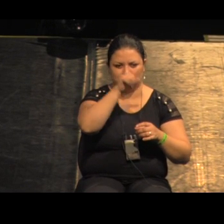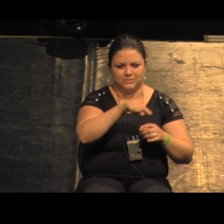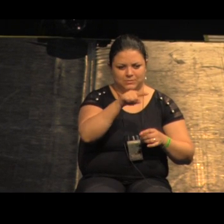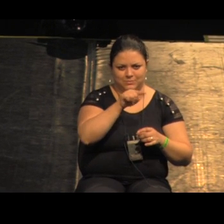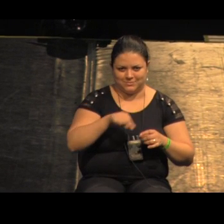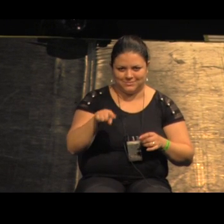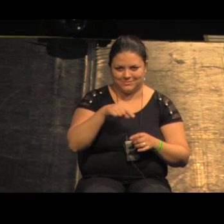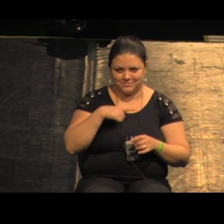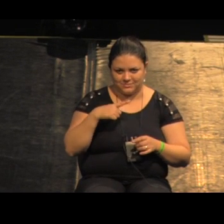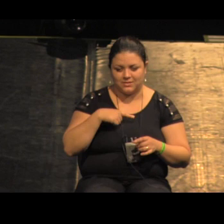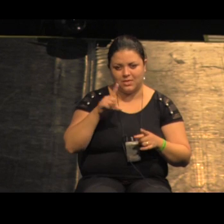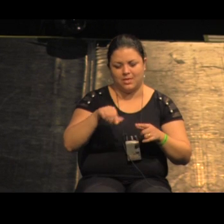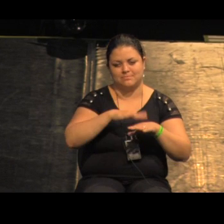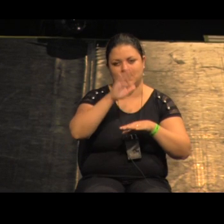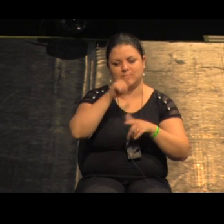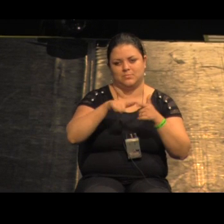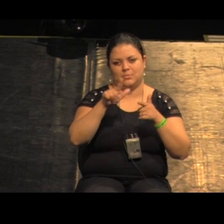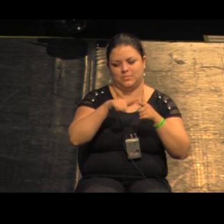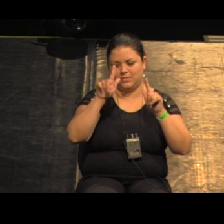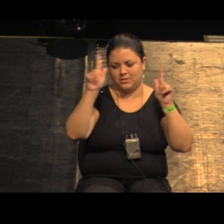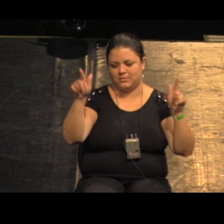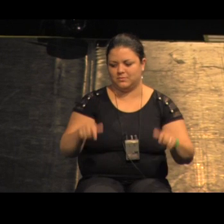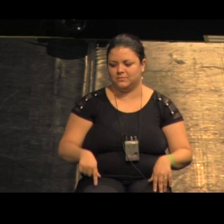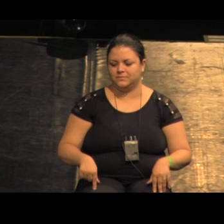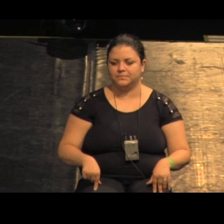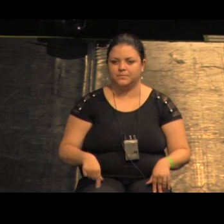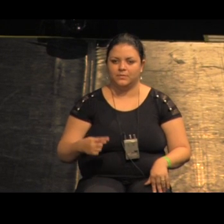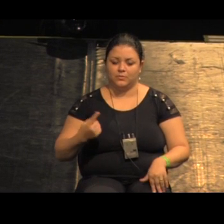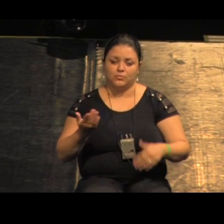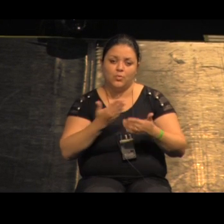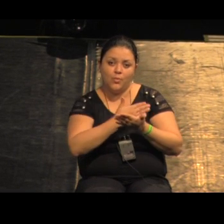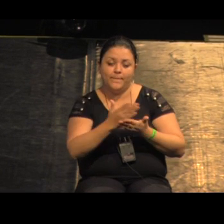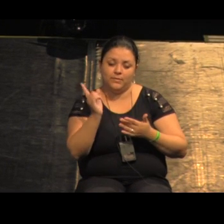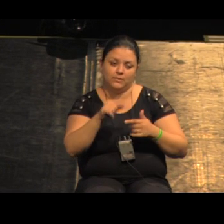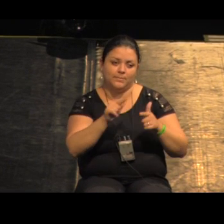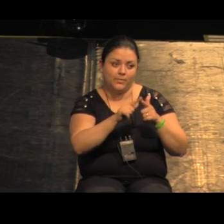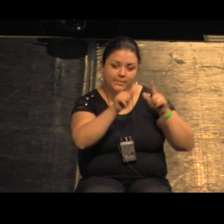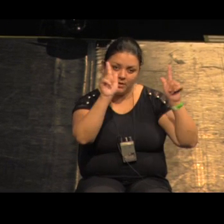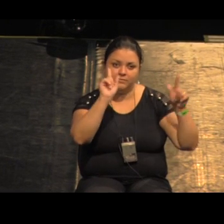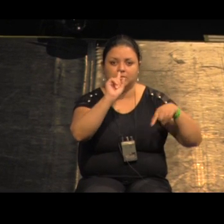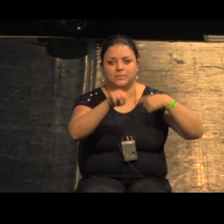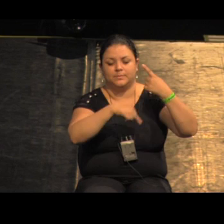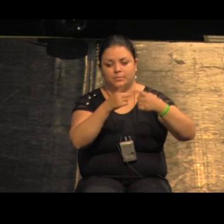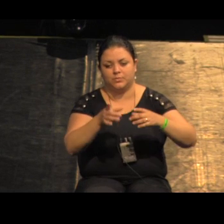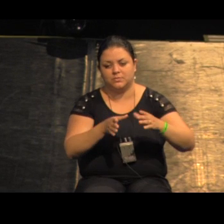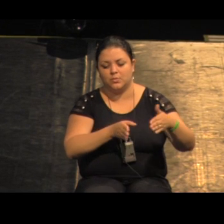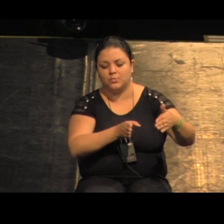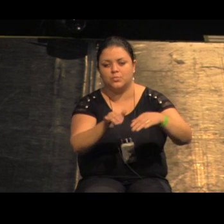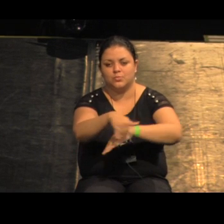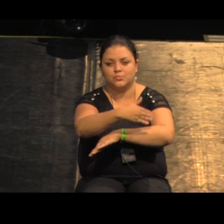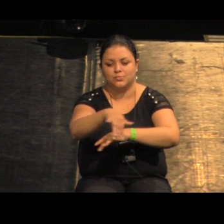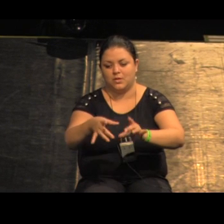problemáticos da favela e é nesses lugares que a gente vai atuar primeiro na abertura da rua depois na ligação passagem de